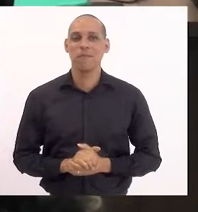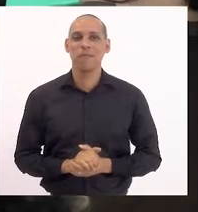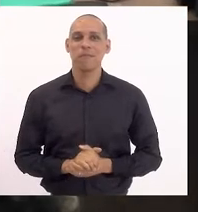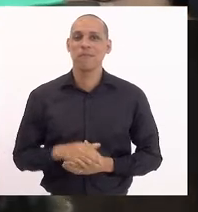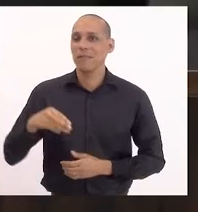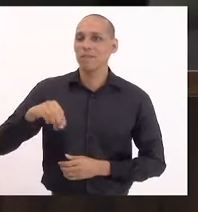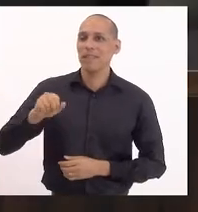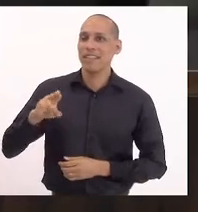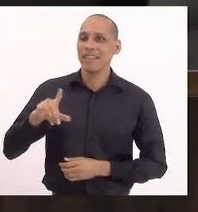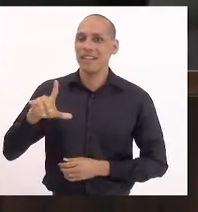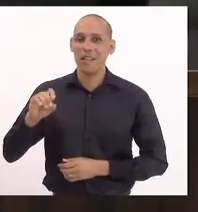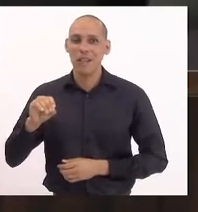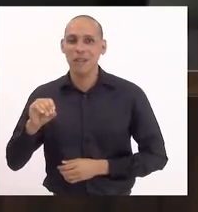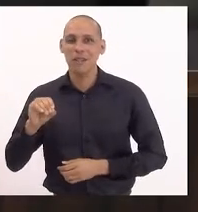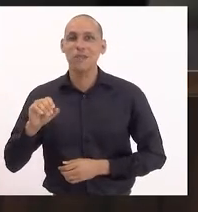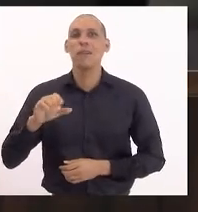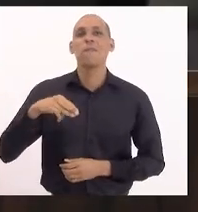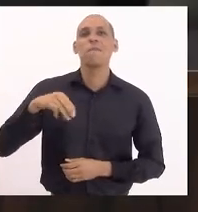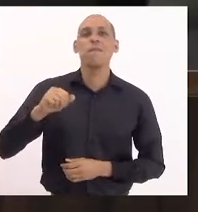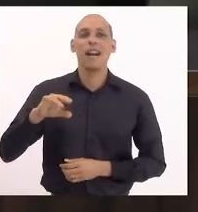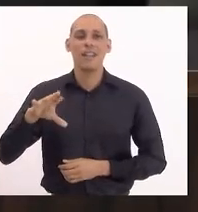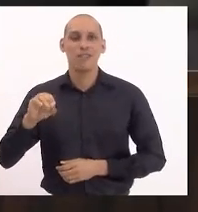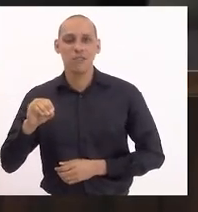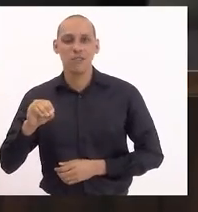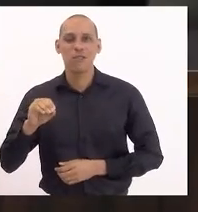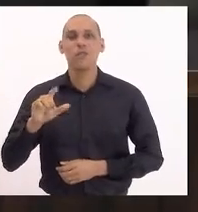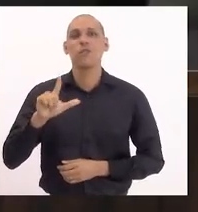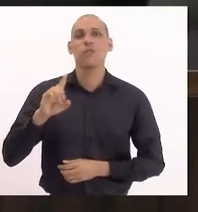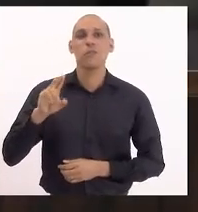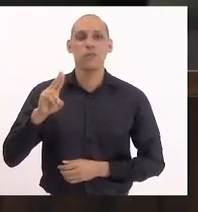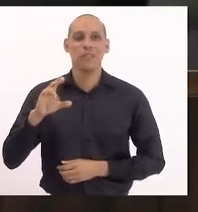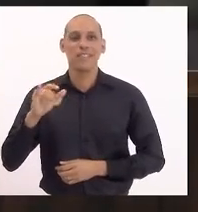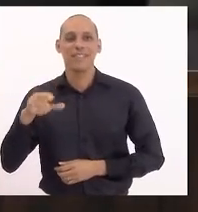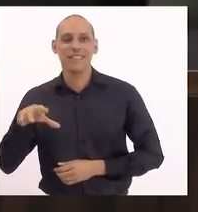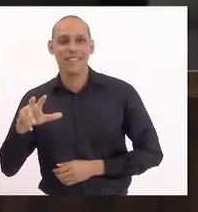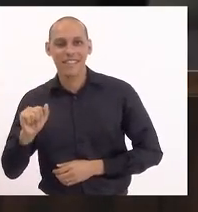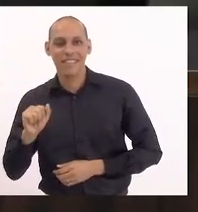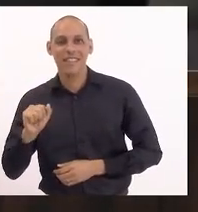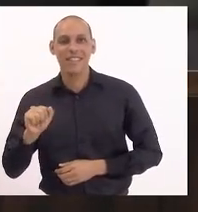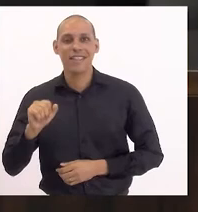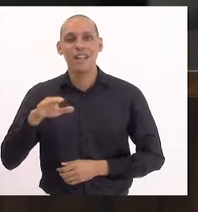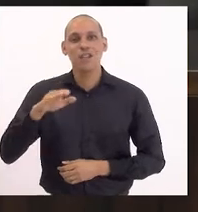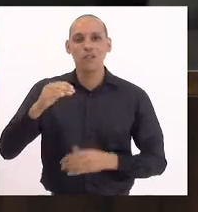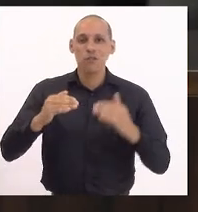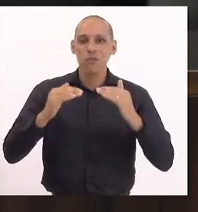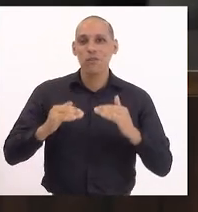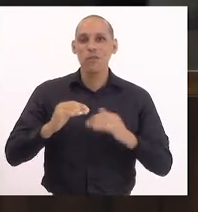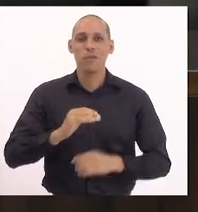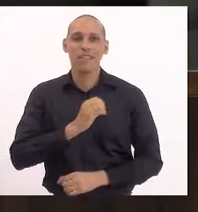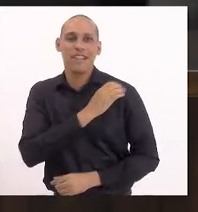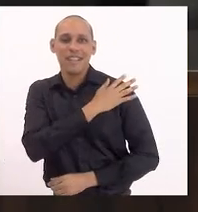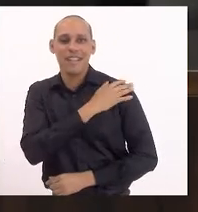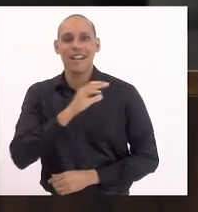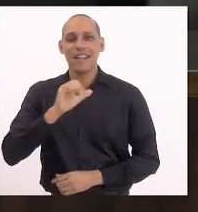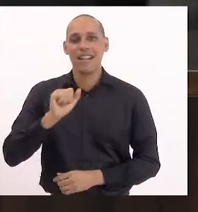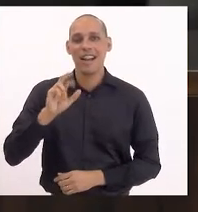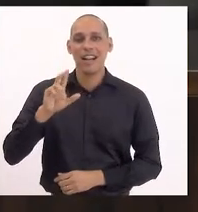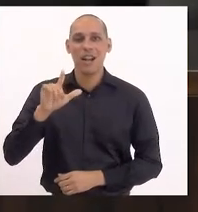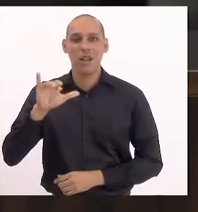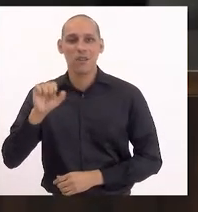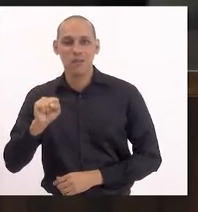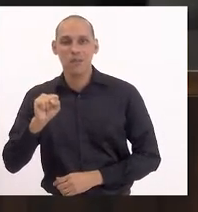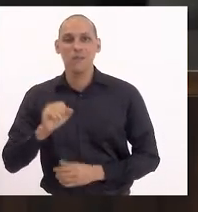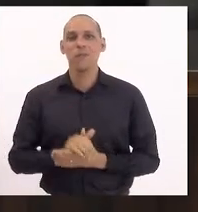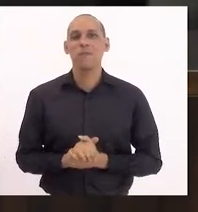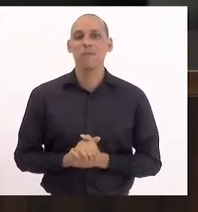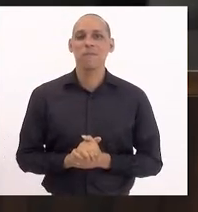Marcelo Cabelereiro, Márcio Canela, Lucinha, Bebeto, subtenente, Carlos Mink, Librelon,